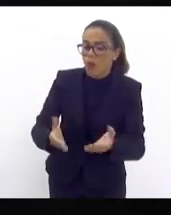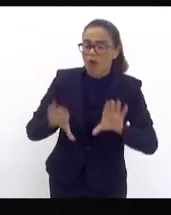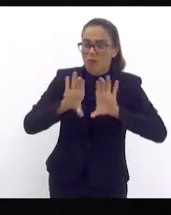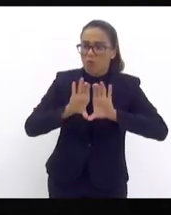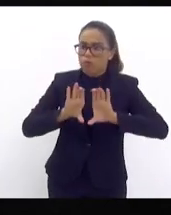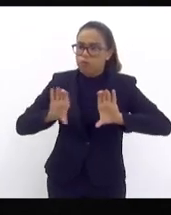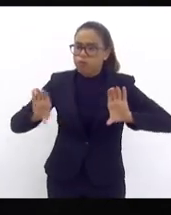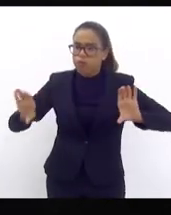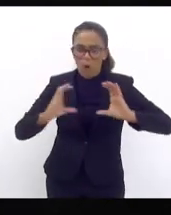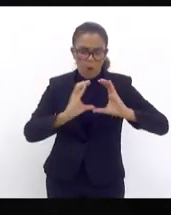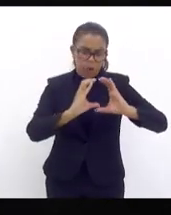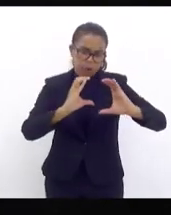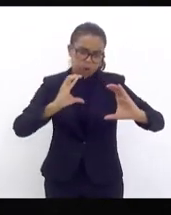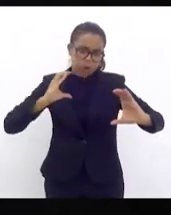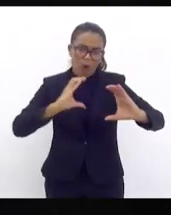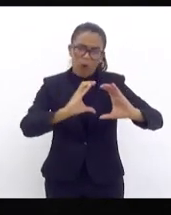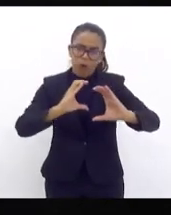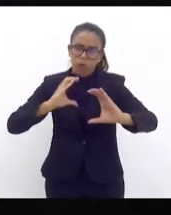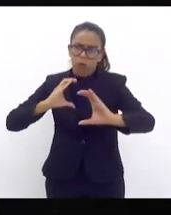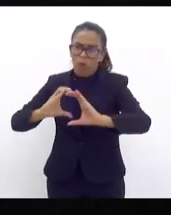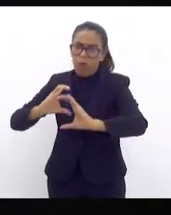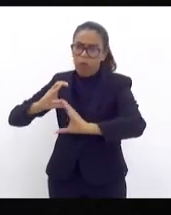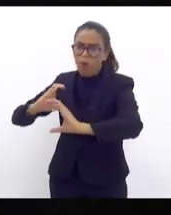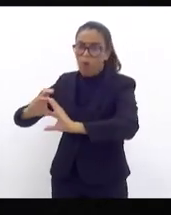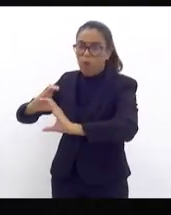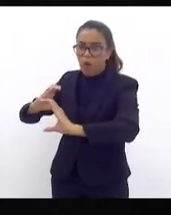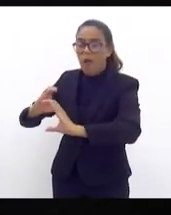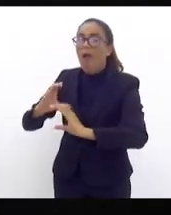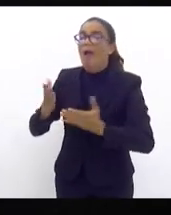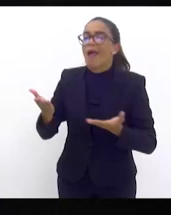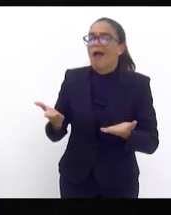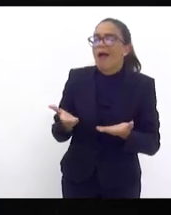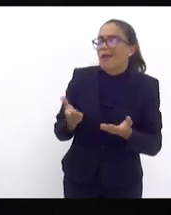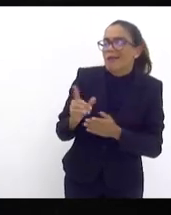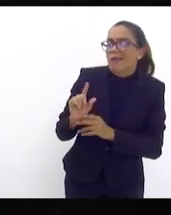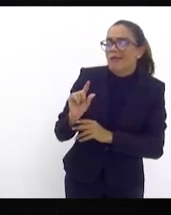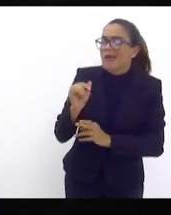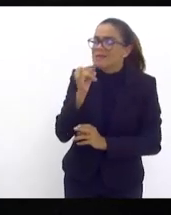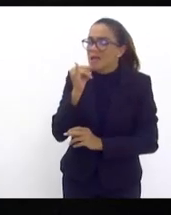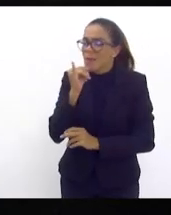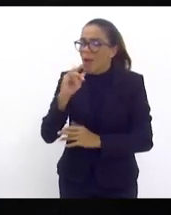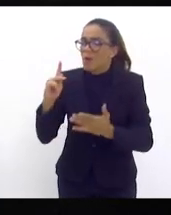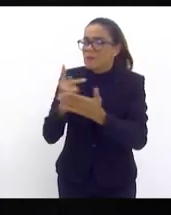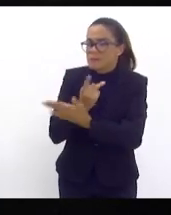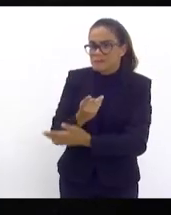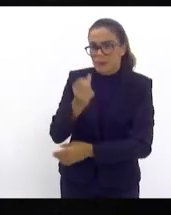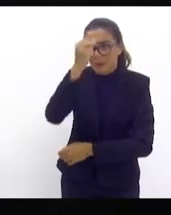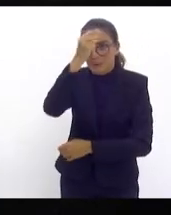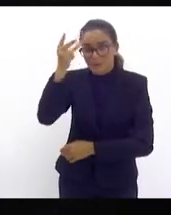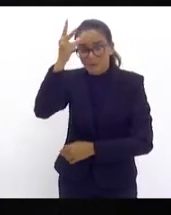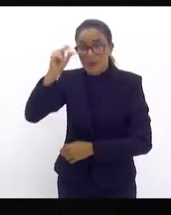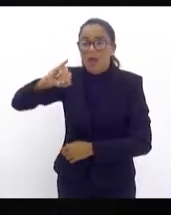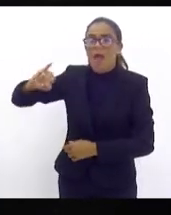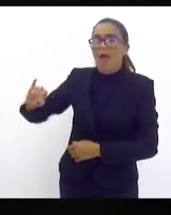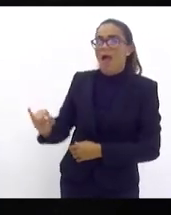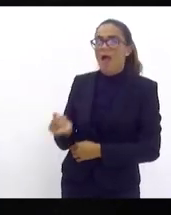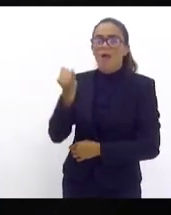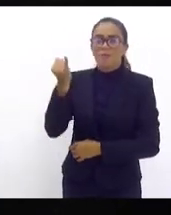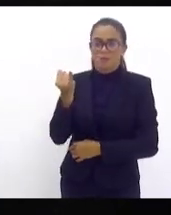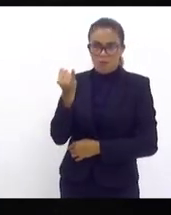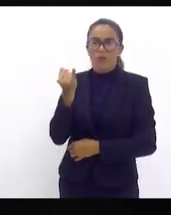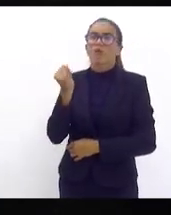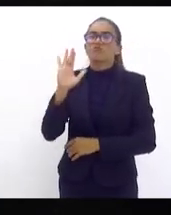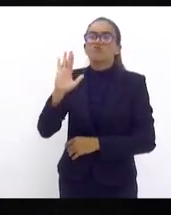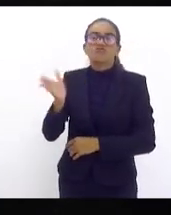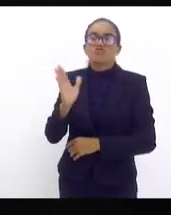água e a empresa que no caso da prefeitura que teve a licitação quando estava executando a obra aproveitava e colocava